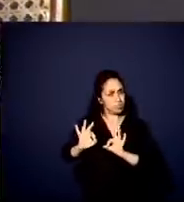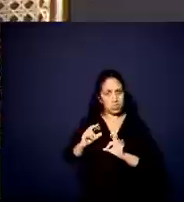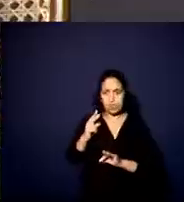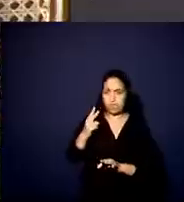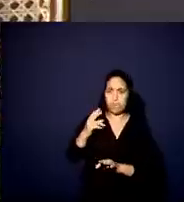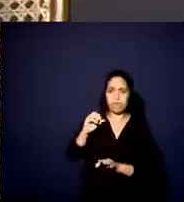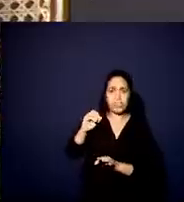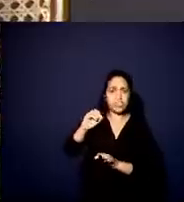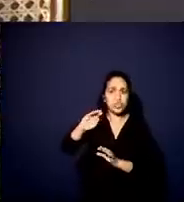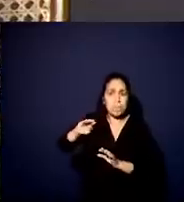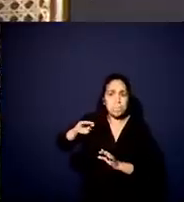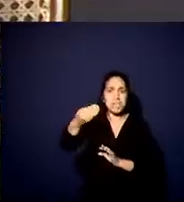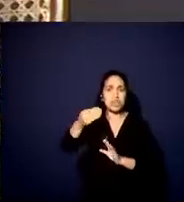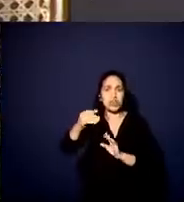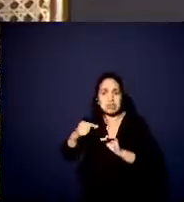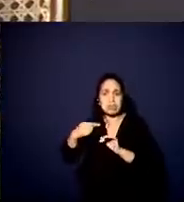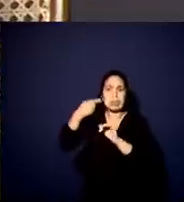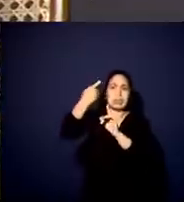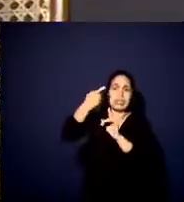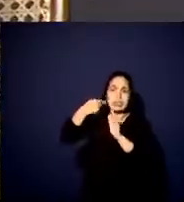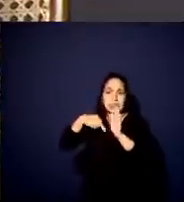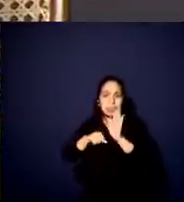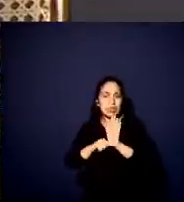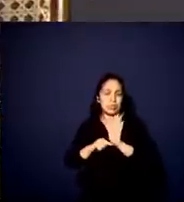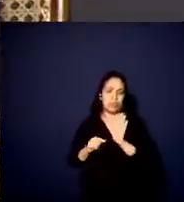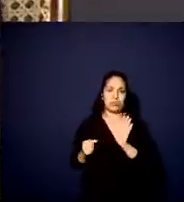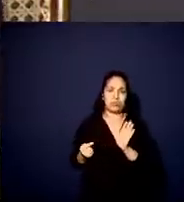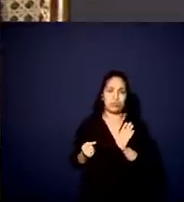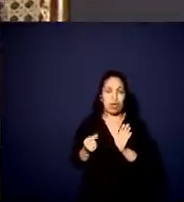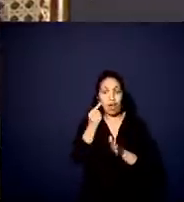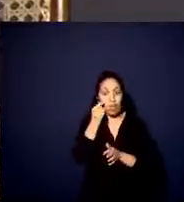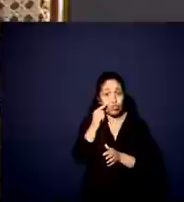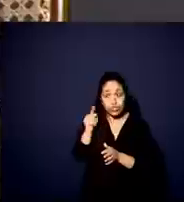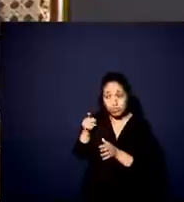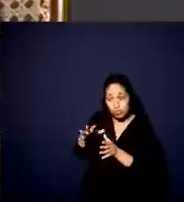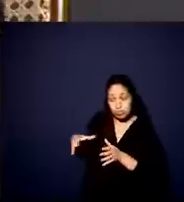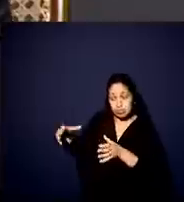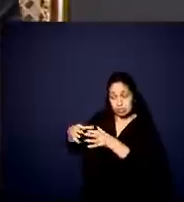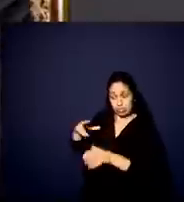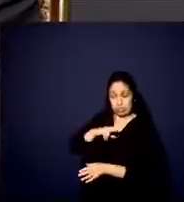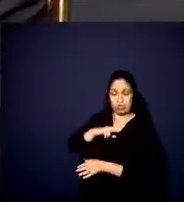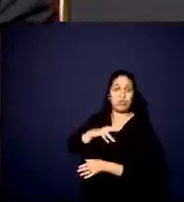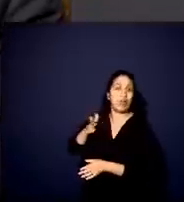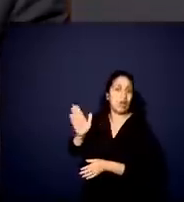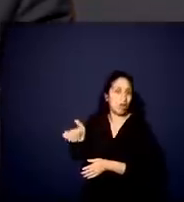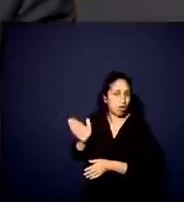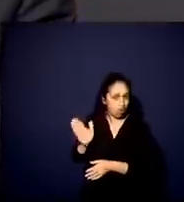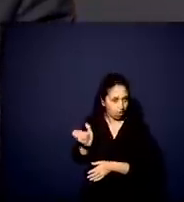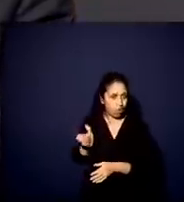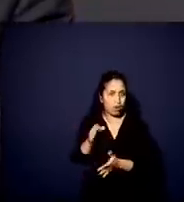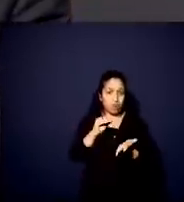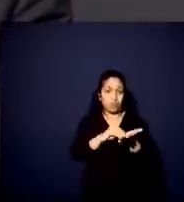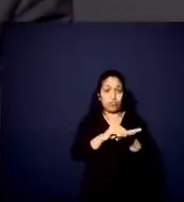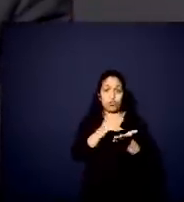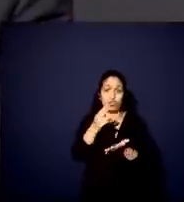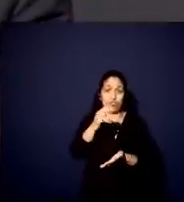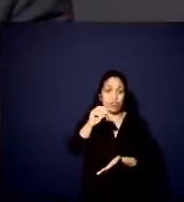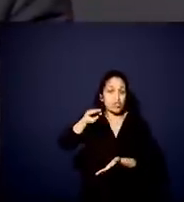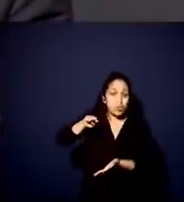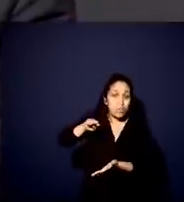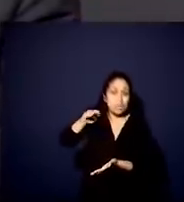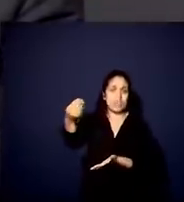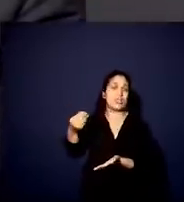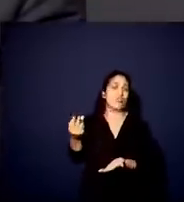bilhões a mais ou 20 bilhões a menos? A gente viu isso no setor privado acontecer agora, faltando 20 bilhões de reais numa